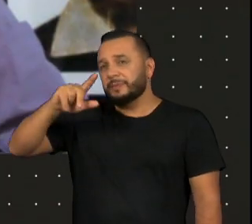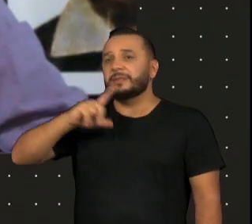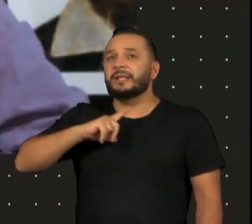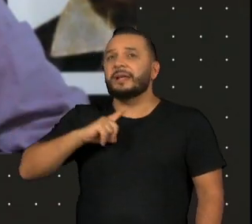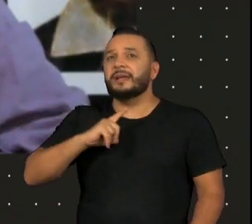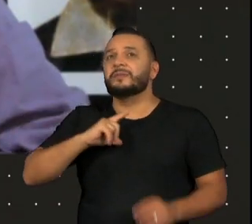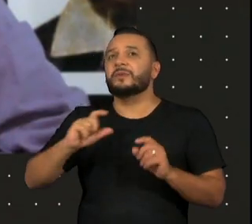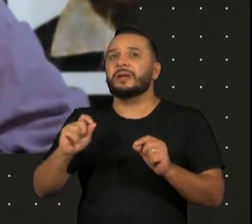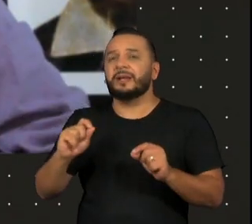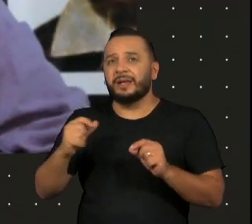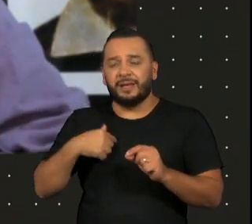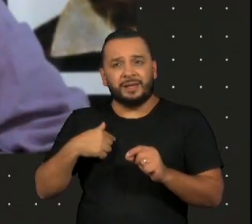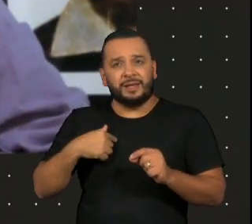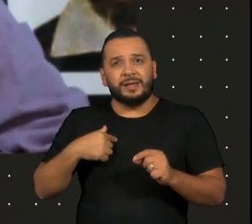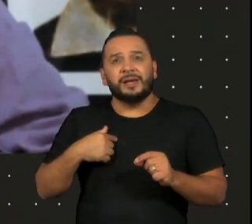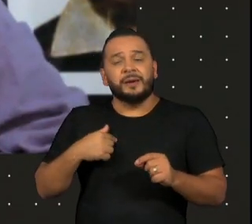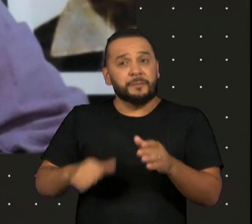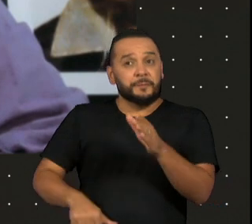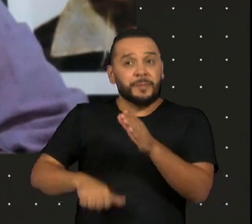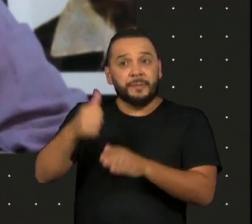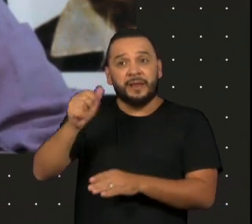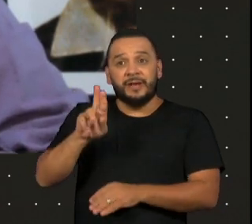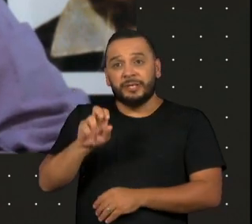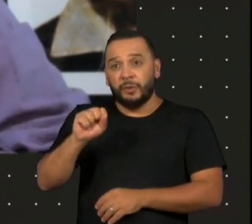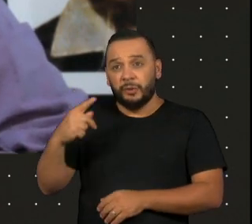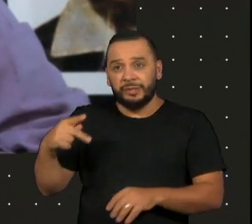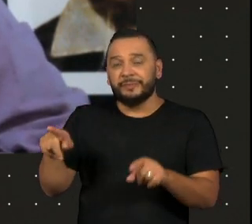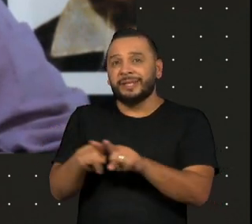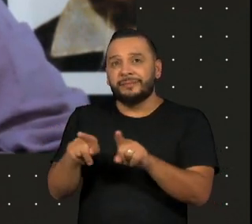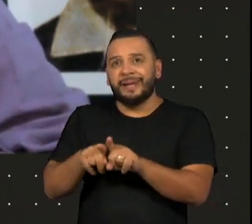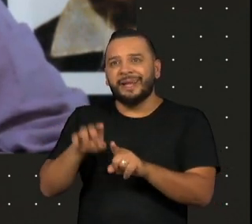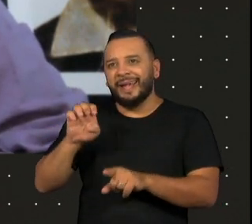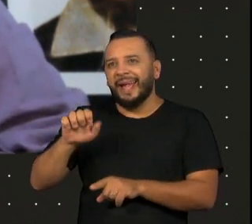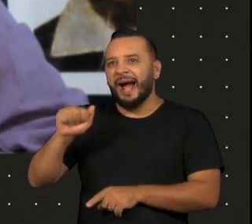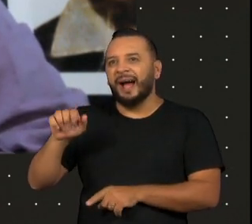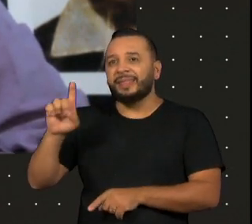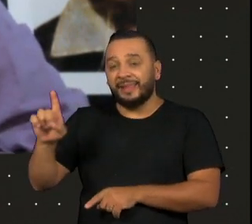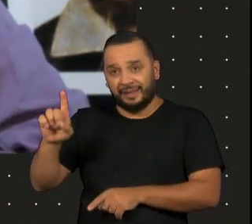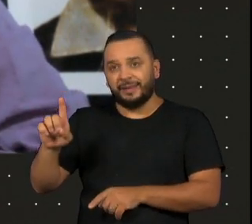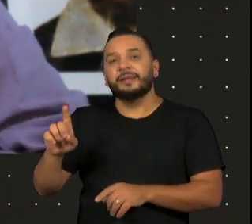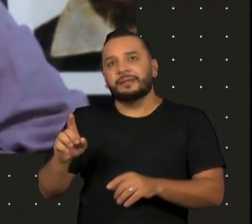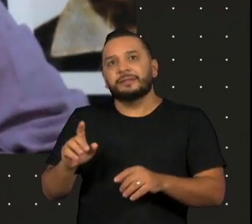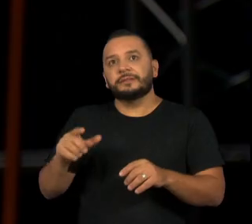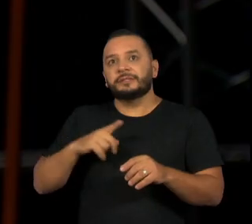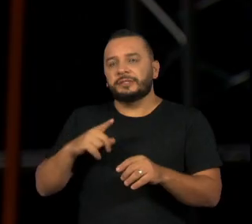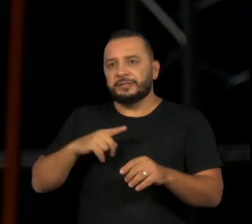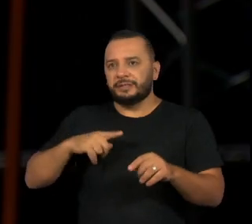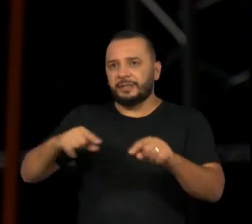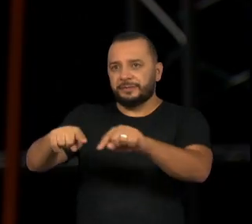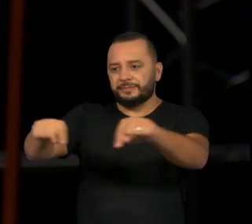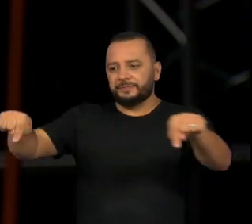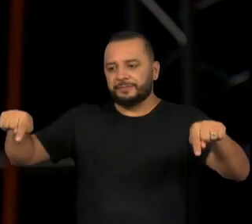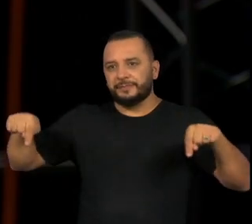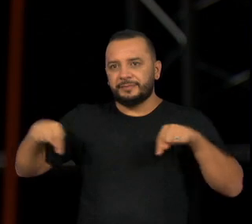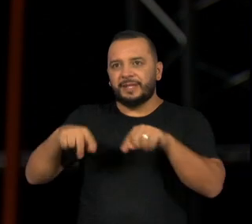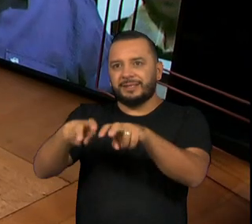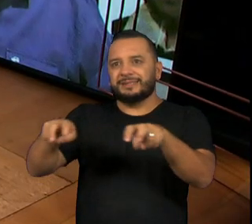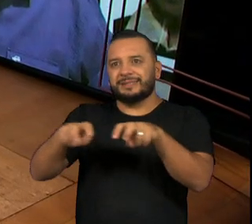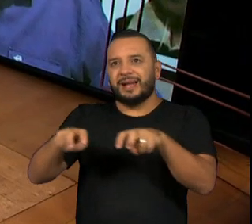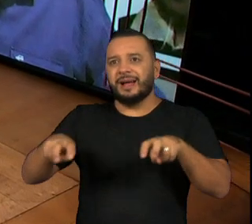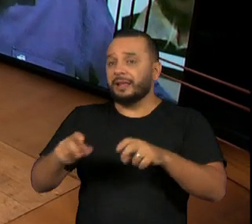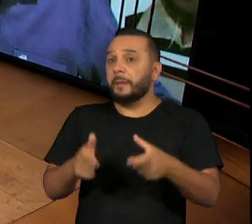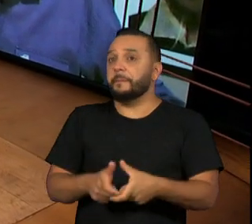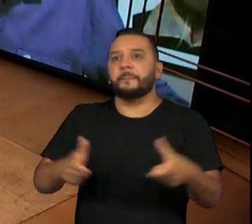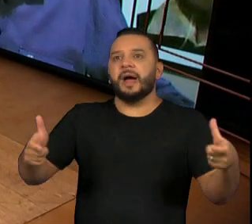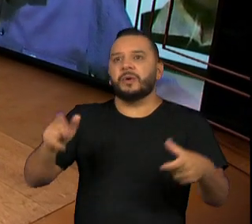na USP e na EAD tinha uma classe majoritariamente negra. E eu me lembro que chegou um